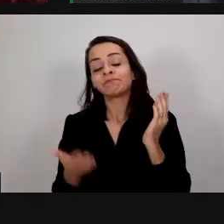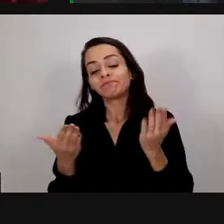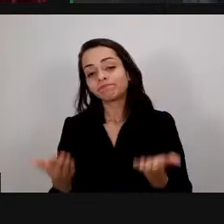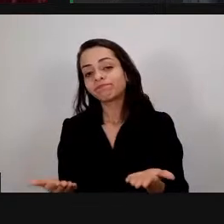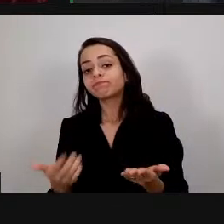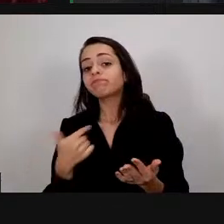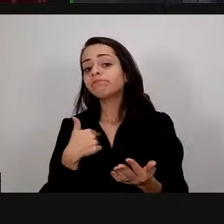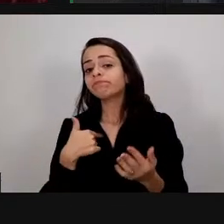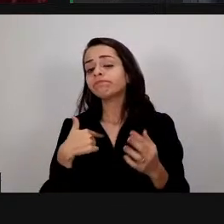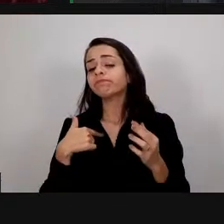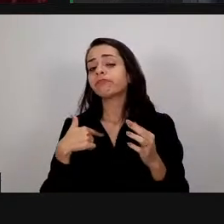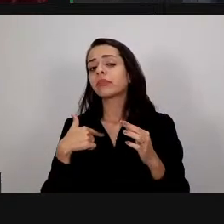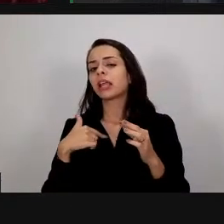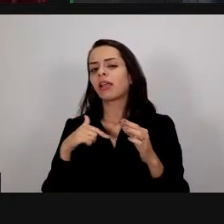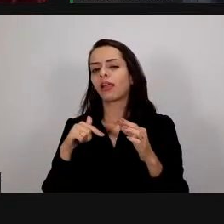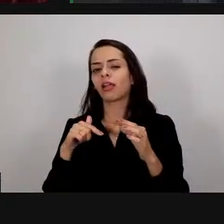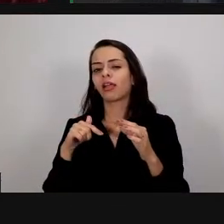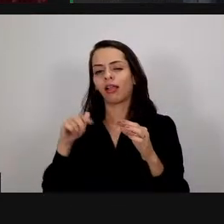importante